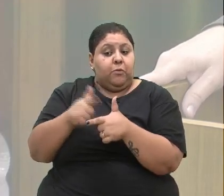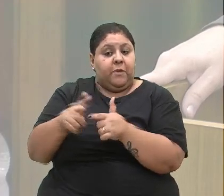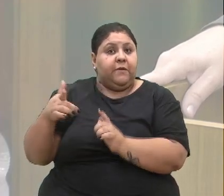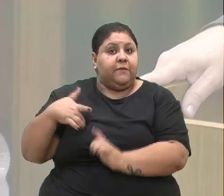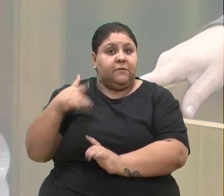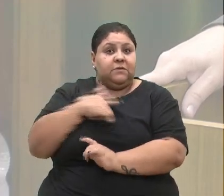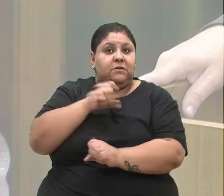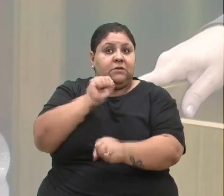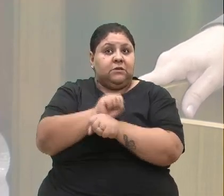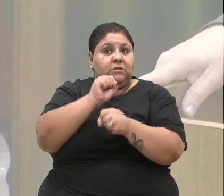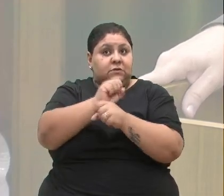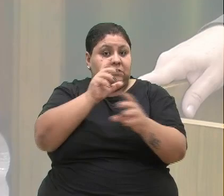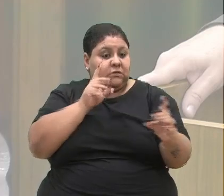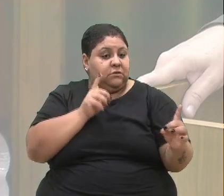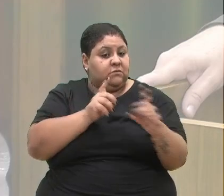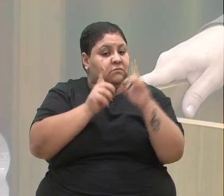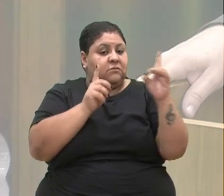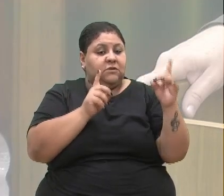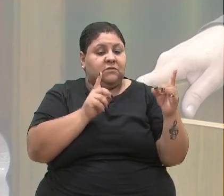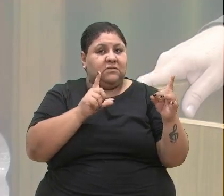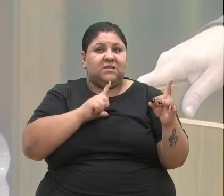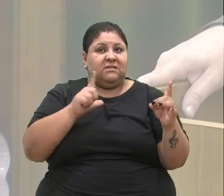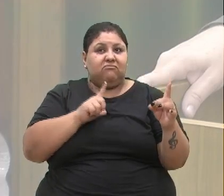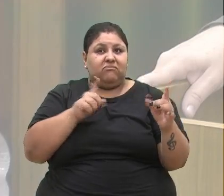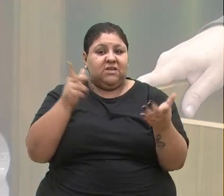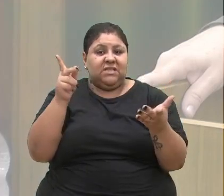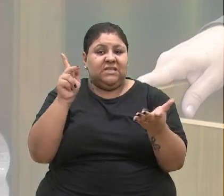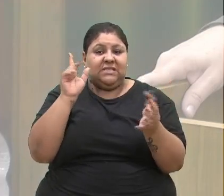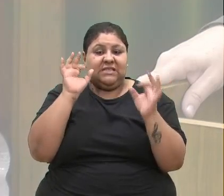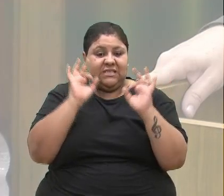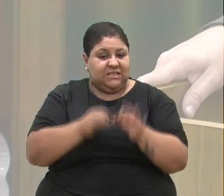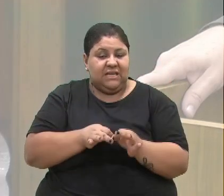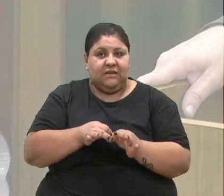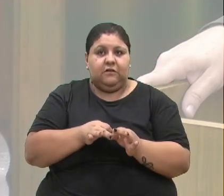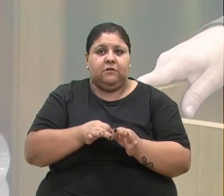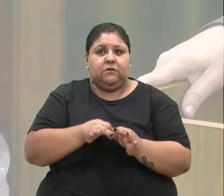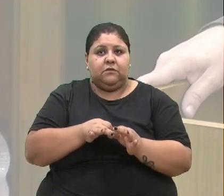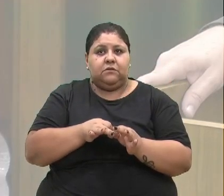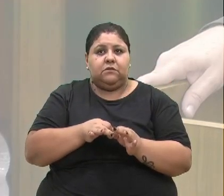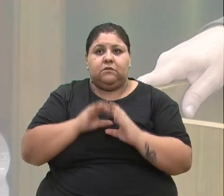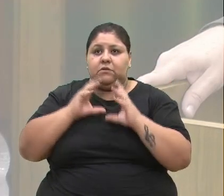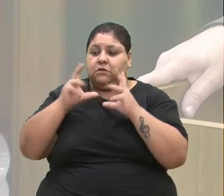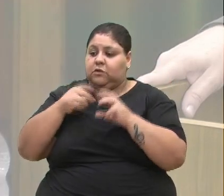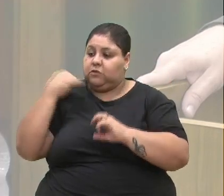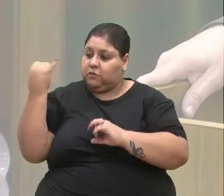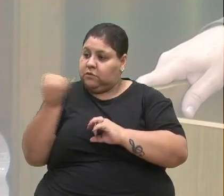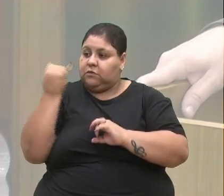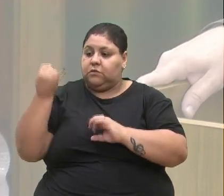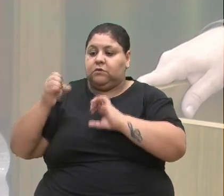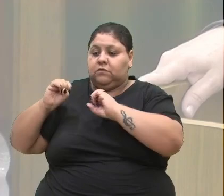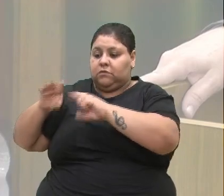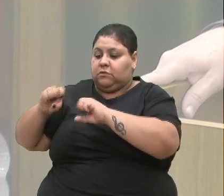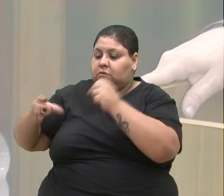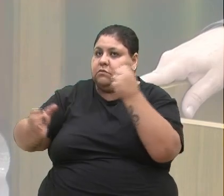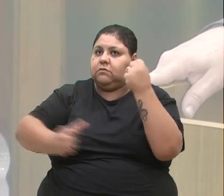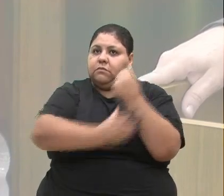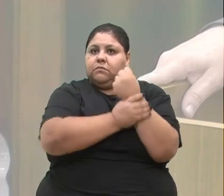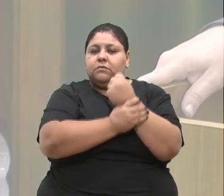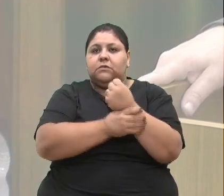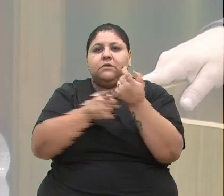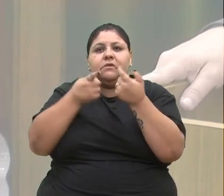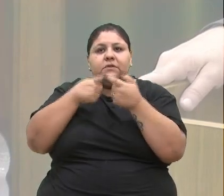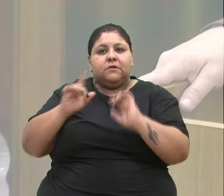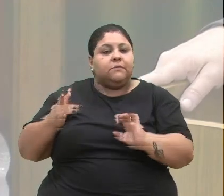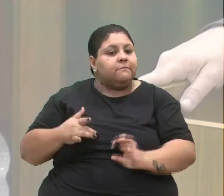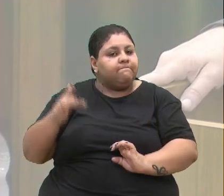esperando exames e a coisa não tem funcionado de uma forma adequada. Tudo é importante, educação, segurança, mas